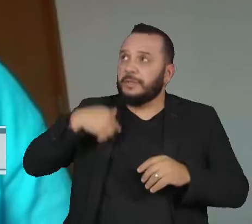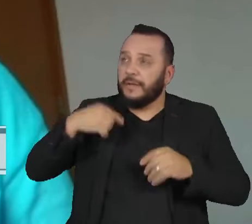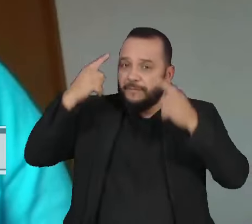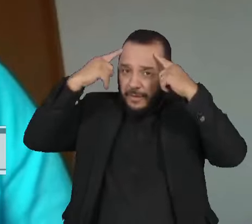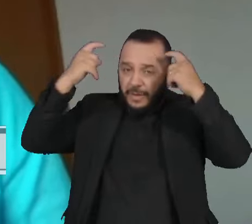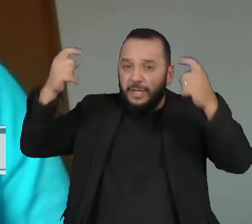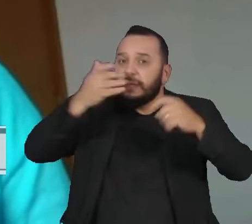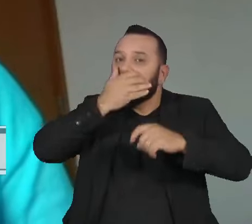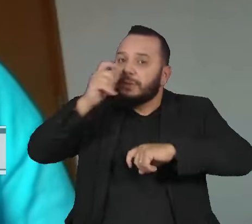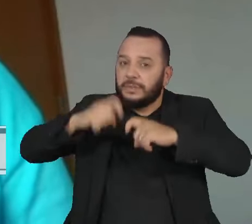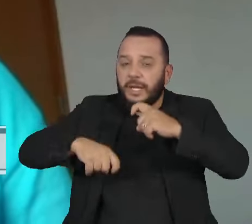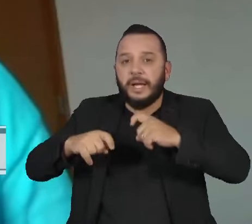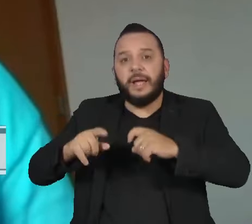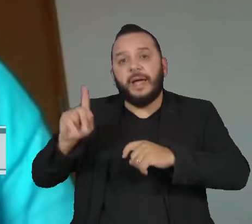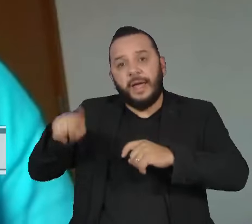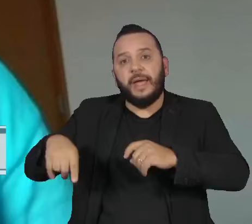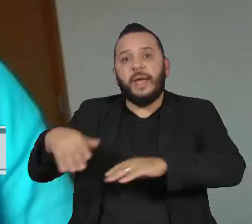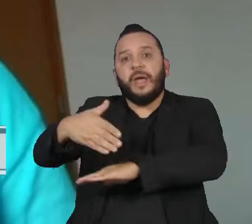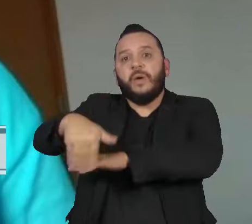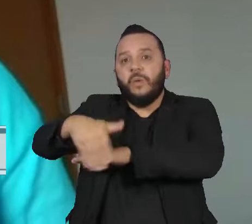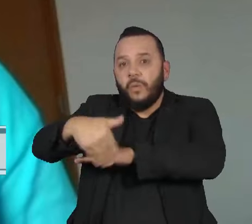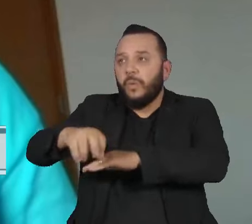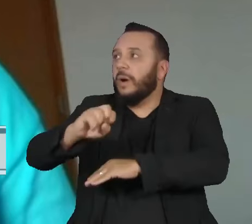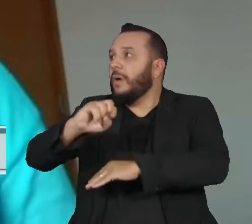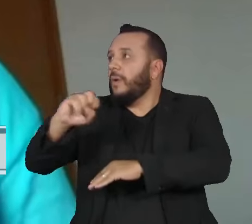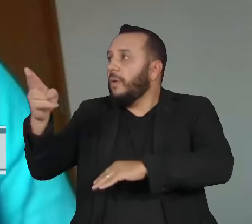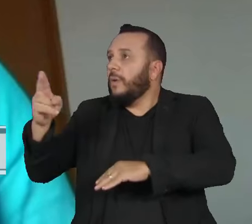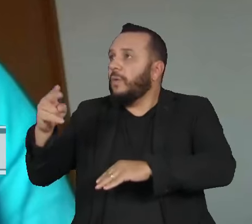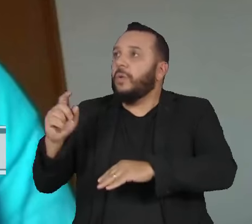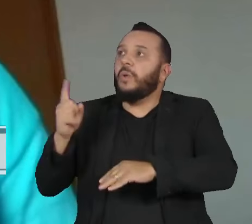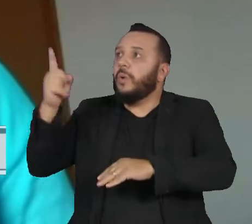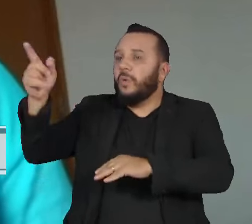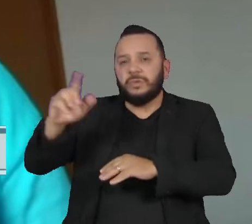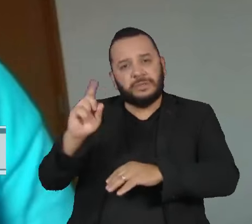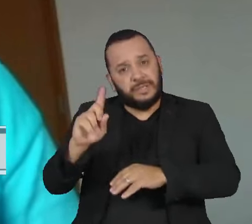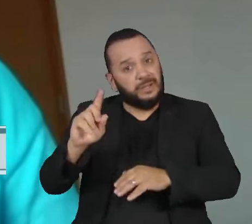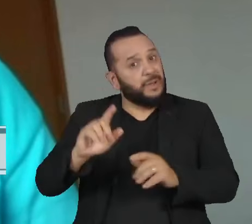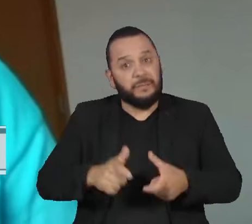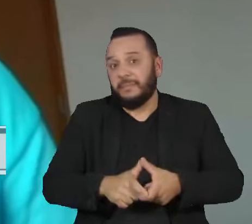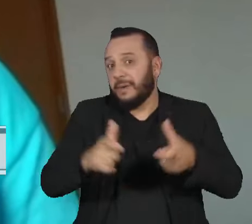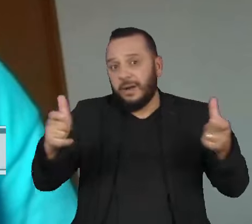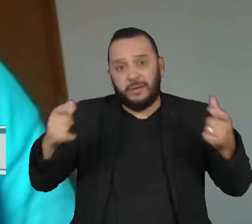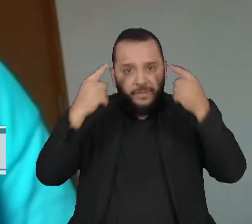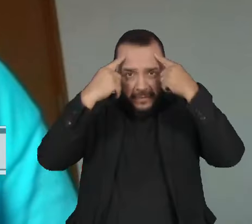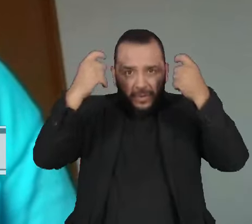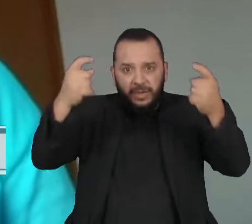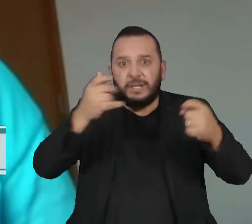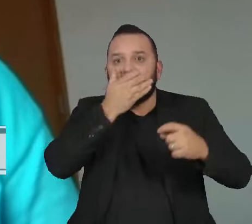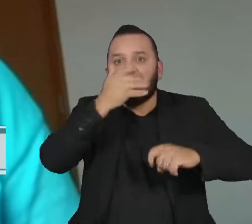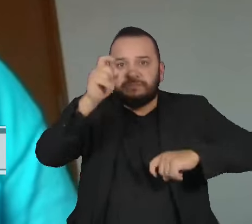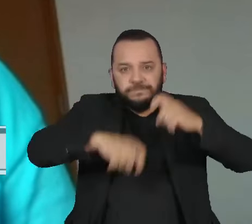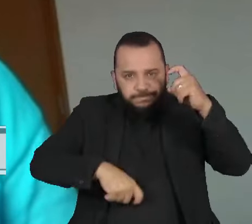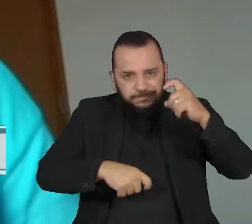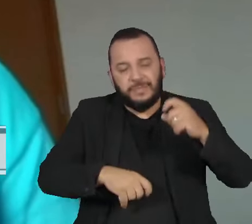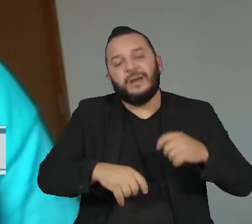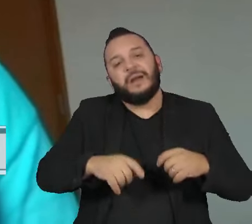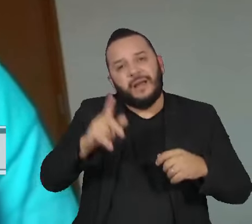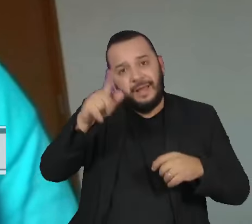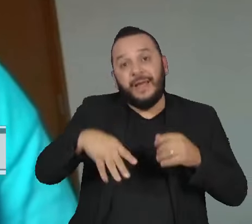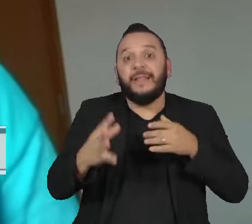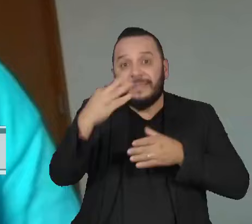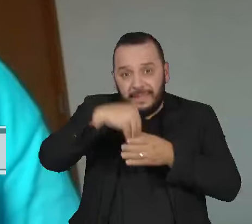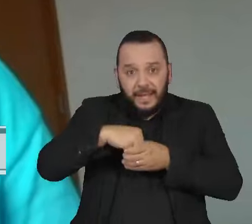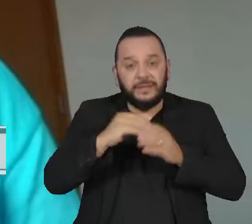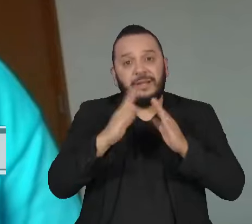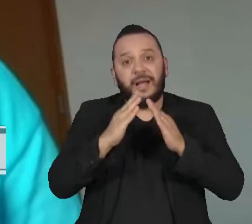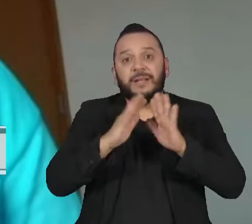acontece na rua por um desconhecido. Pode acontecer também, mas a maior parte das violências sexuais são cometidas por pessoas conhecidas dentro